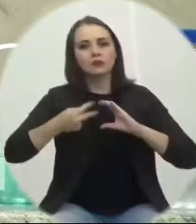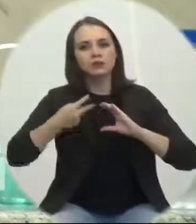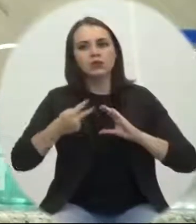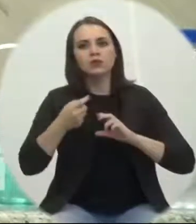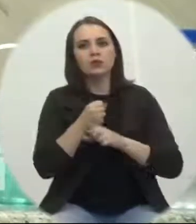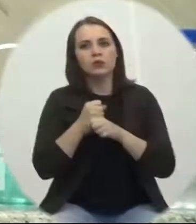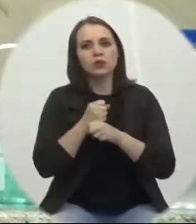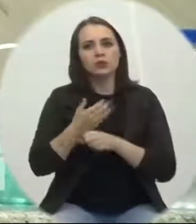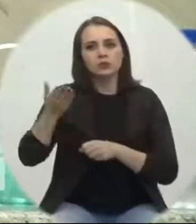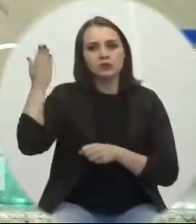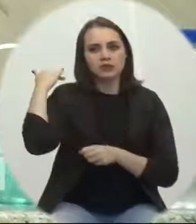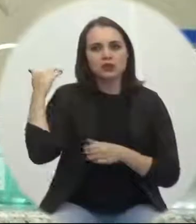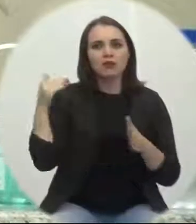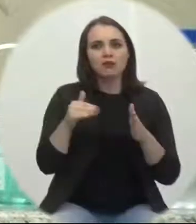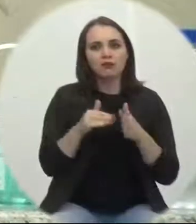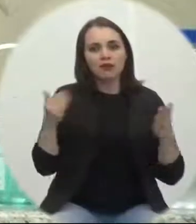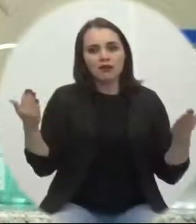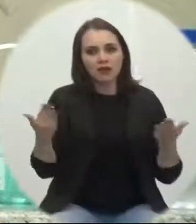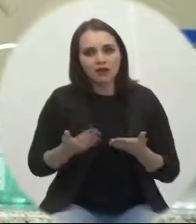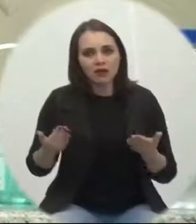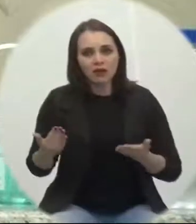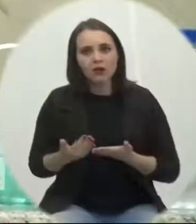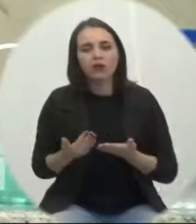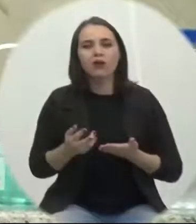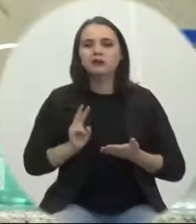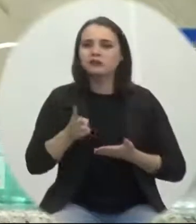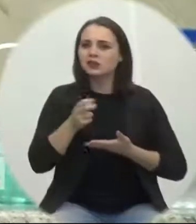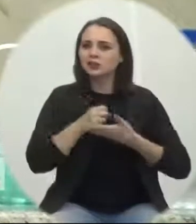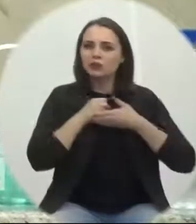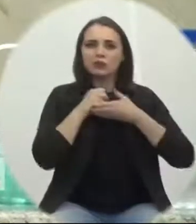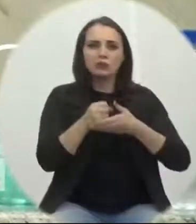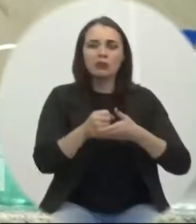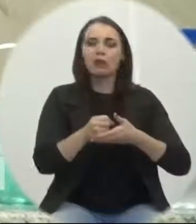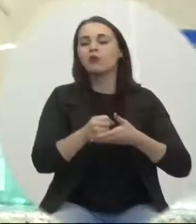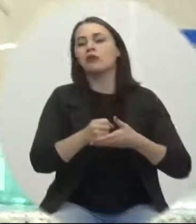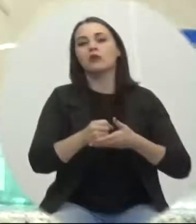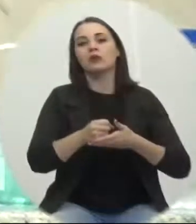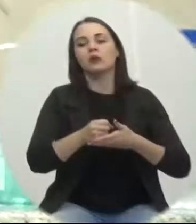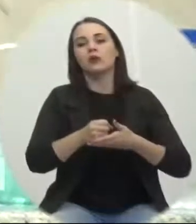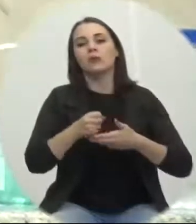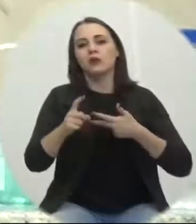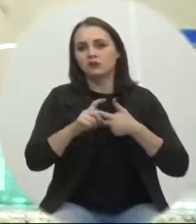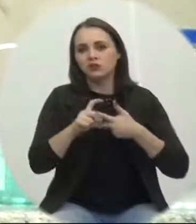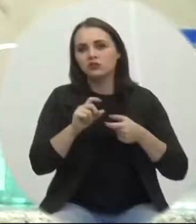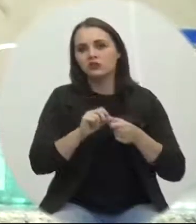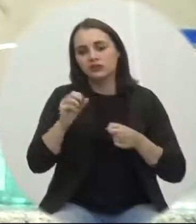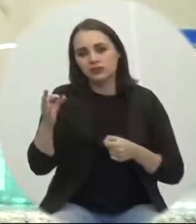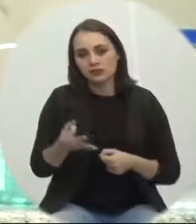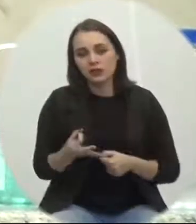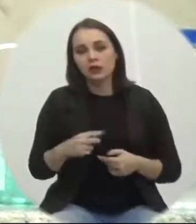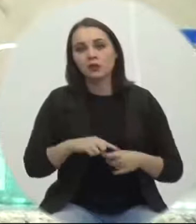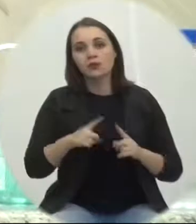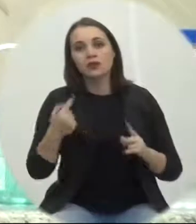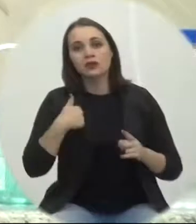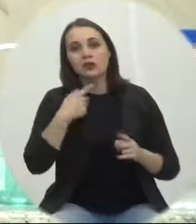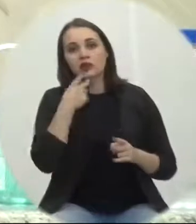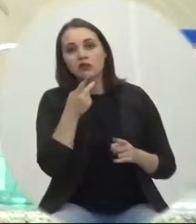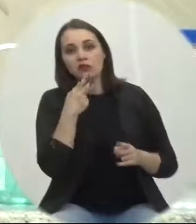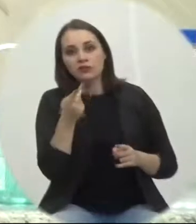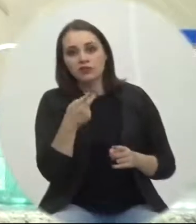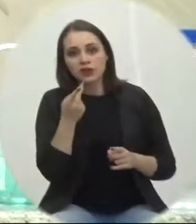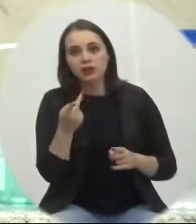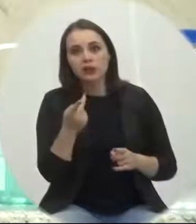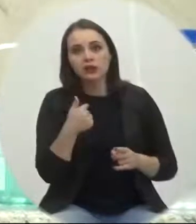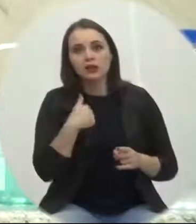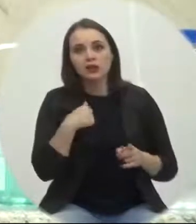passada, quanto esta, tem dado o apoio para que o governo tome as devidas providências. Mas eu vou numa situação de linha que eu